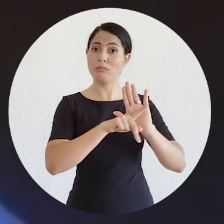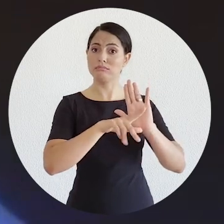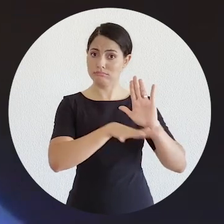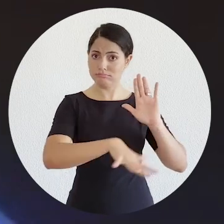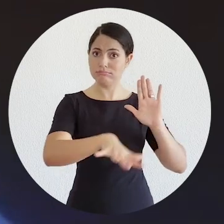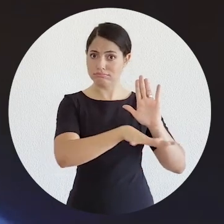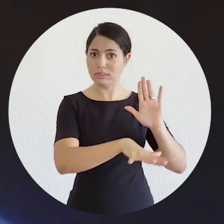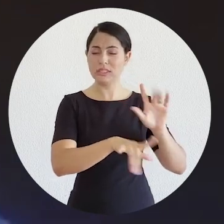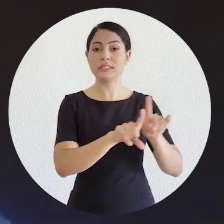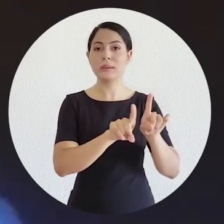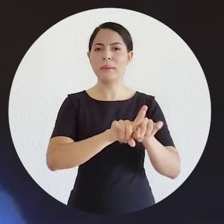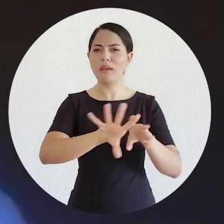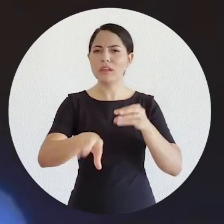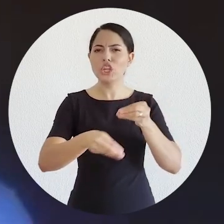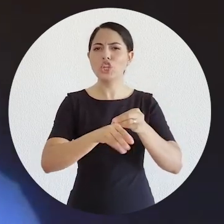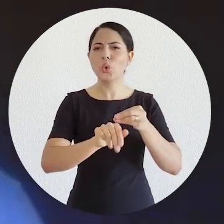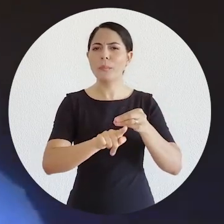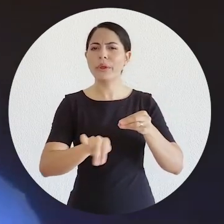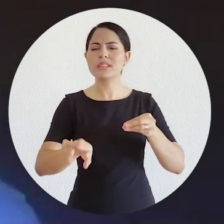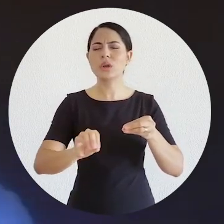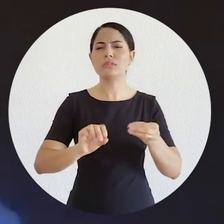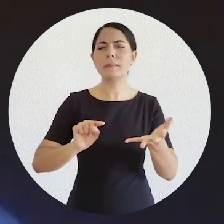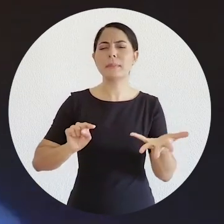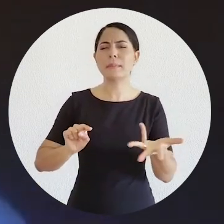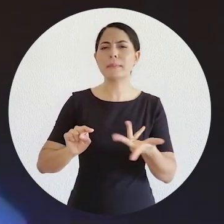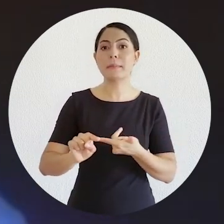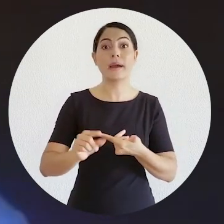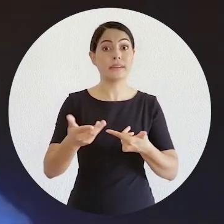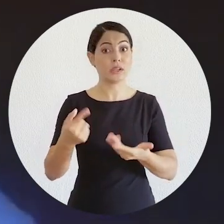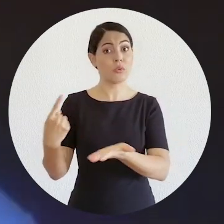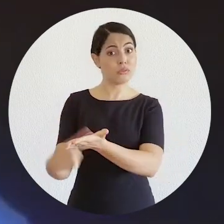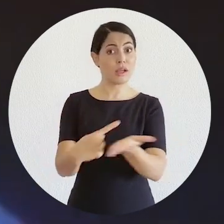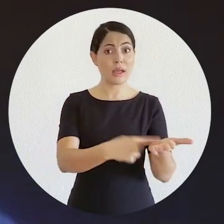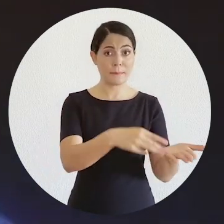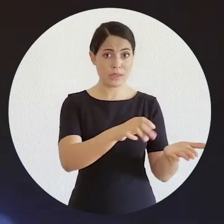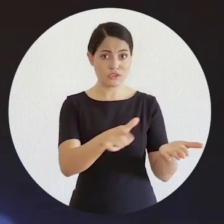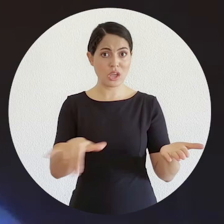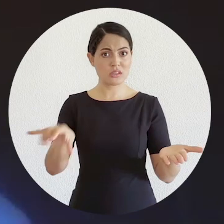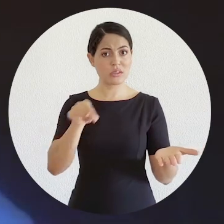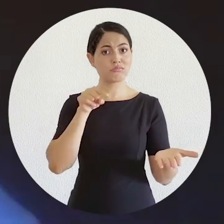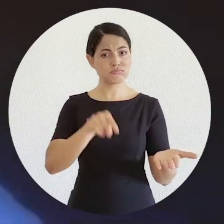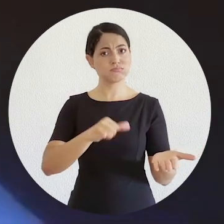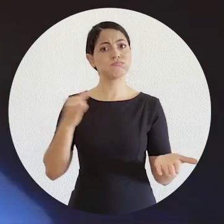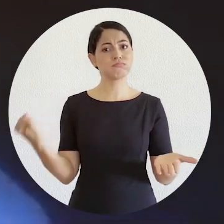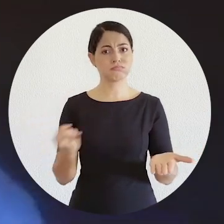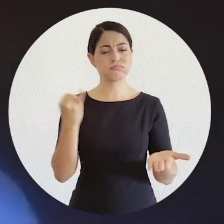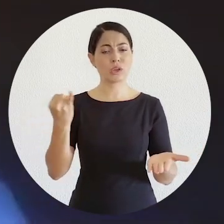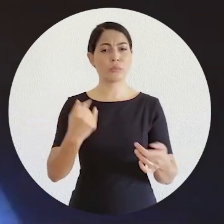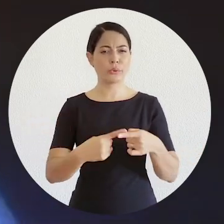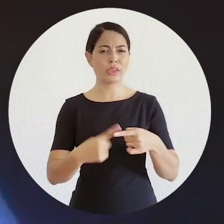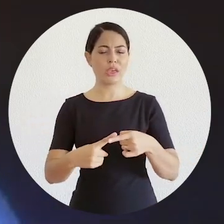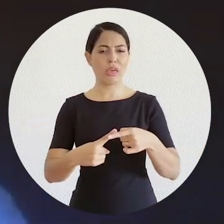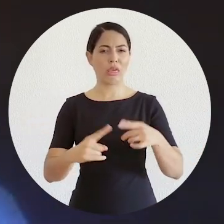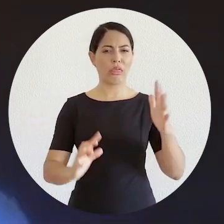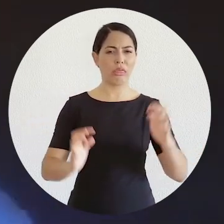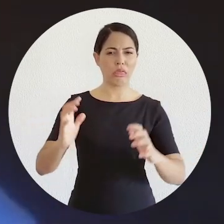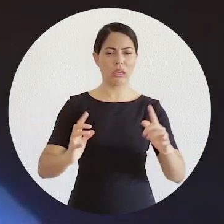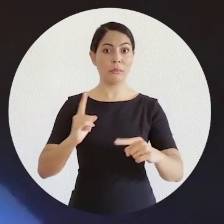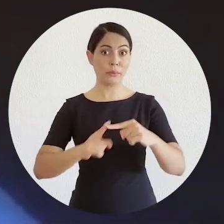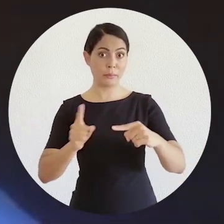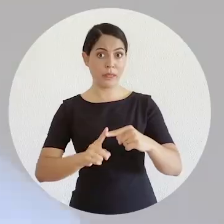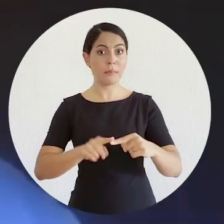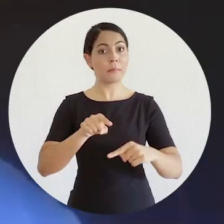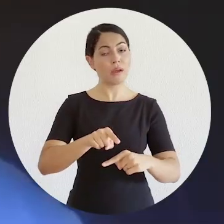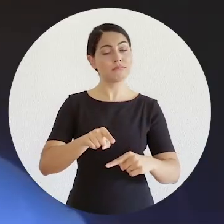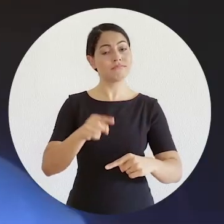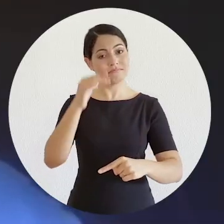regularização fundiária, incorporação. Então, a mediação pode ser aplicada nessas situações onde existe um